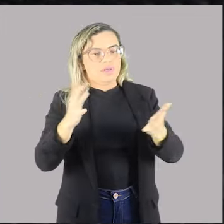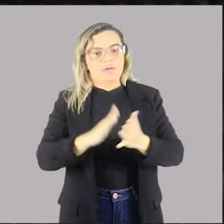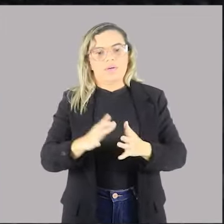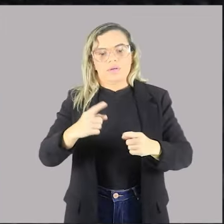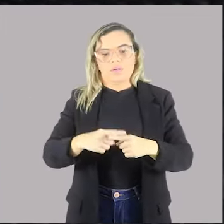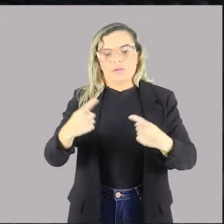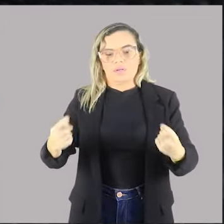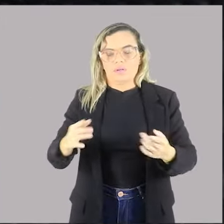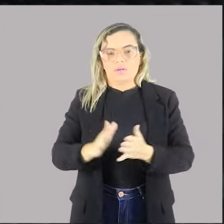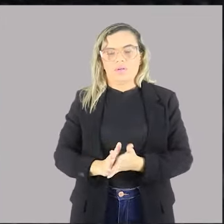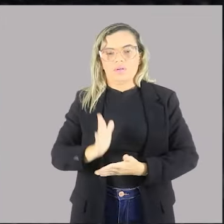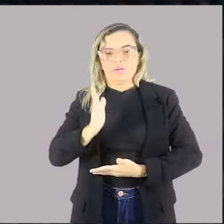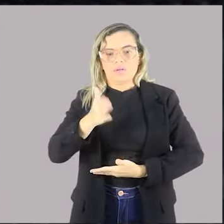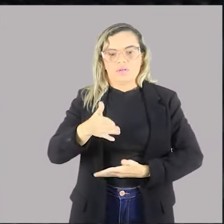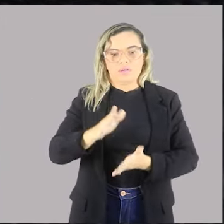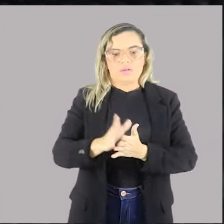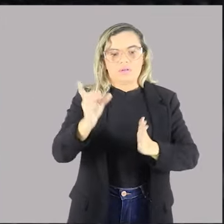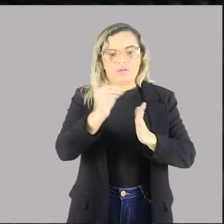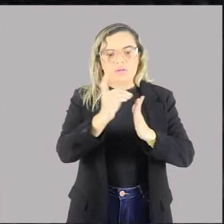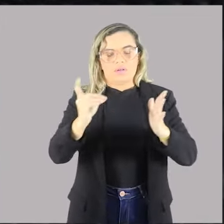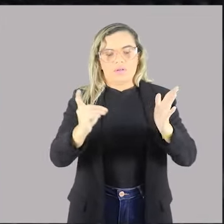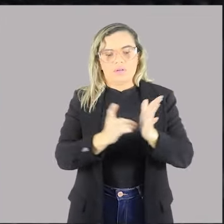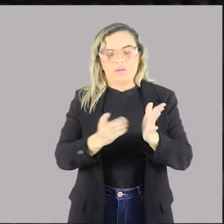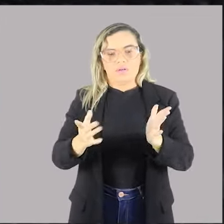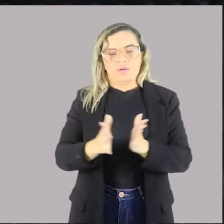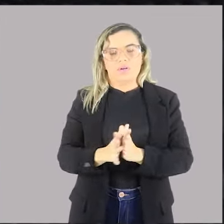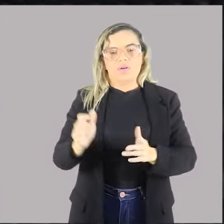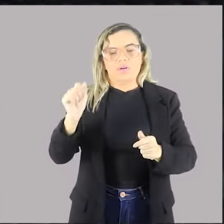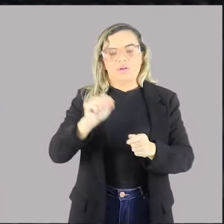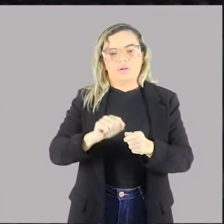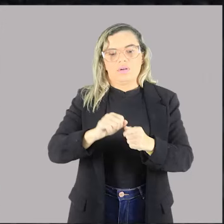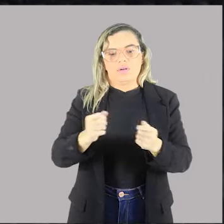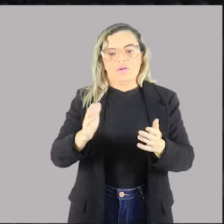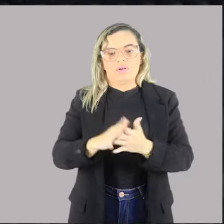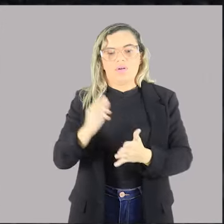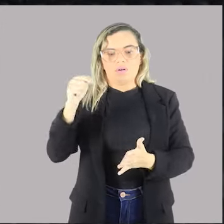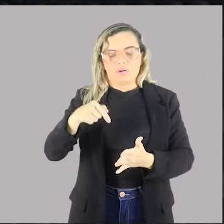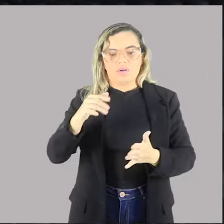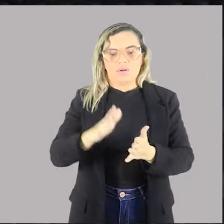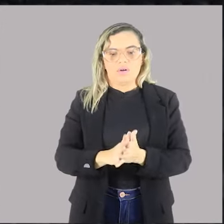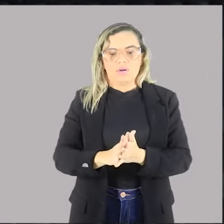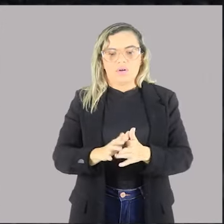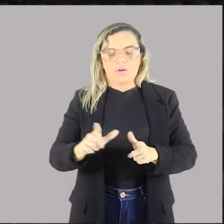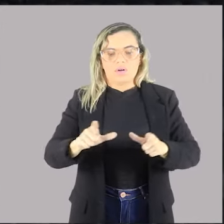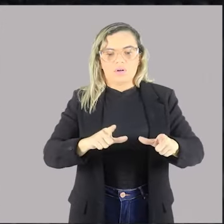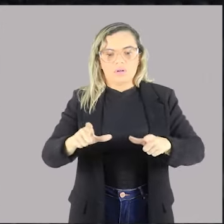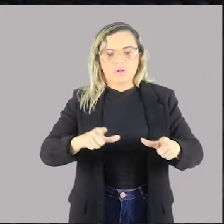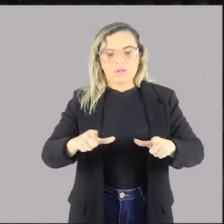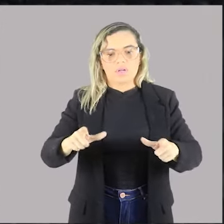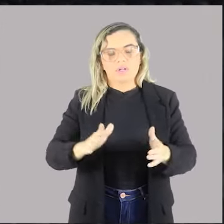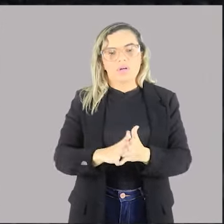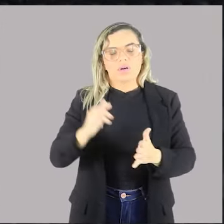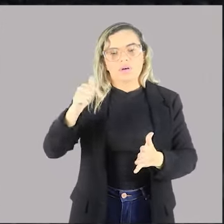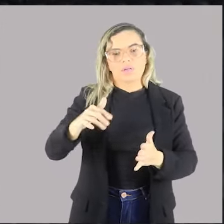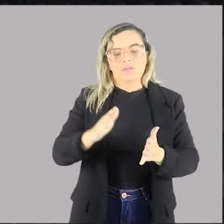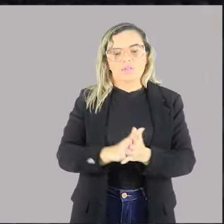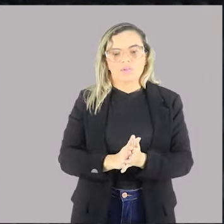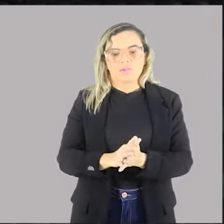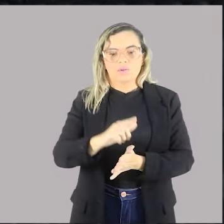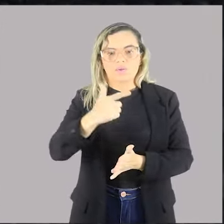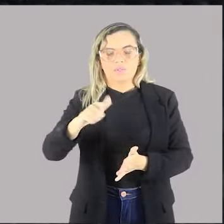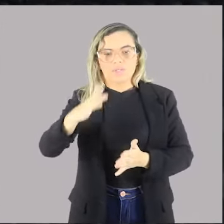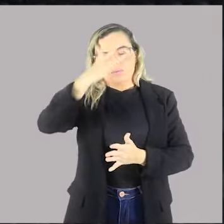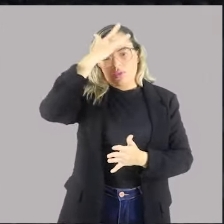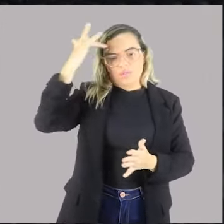Mas, diretamente por decreto, só é possível fazê-lo quando o cargo está vago. Só quando o cargo está vago, ok?